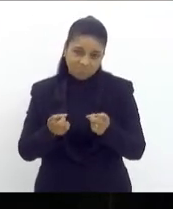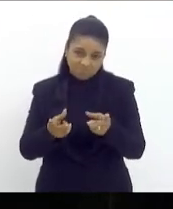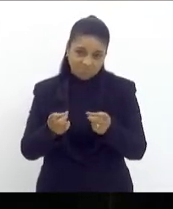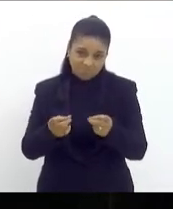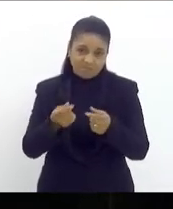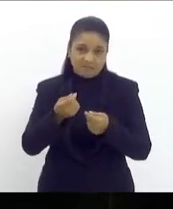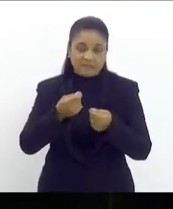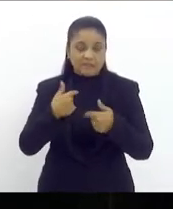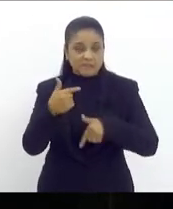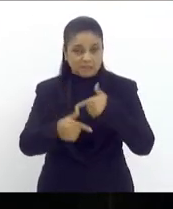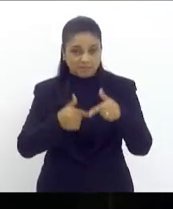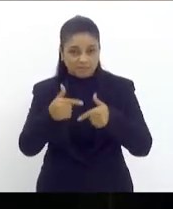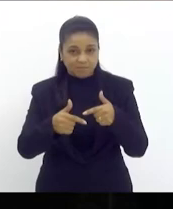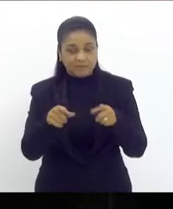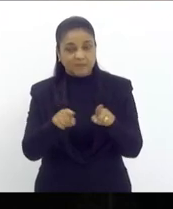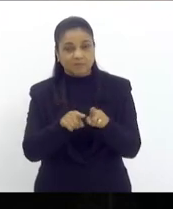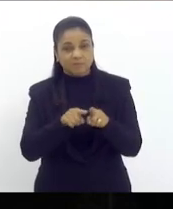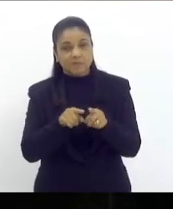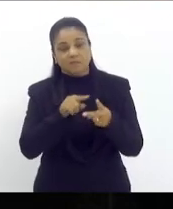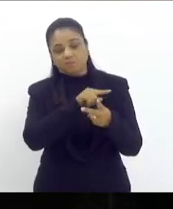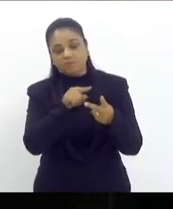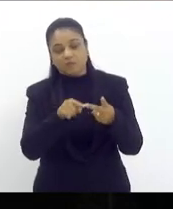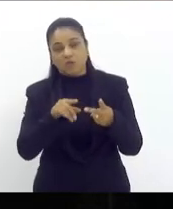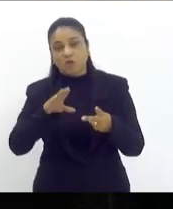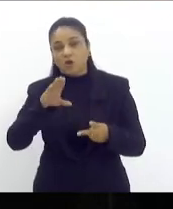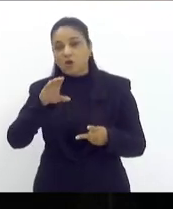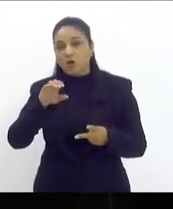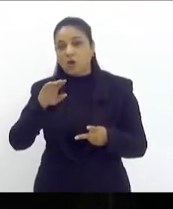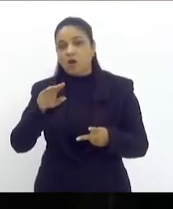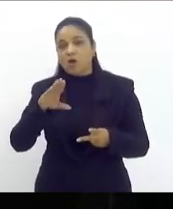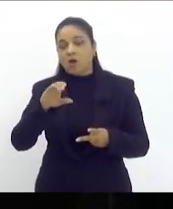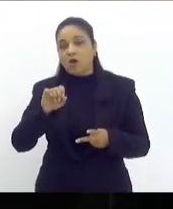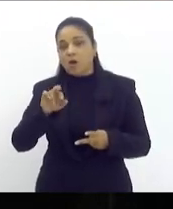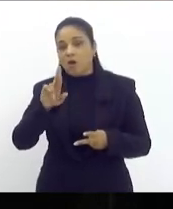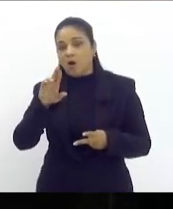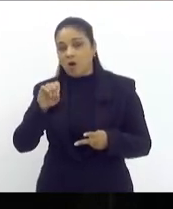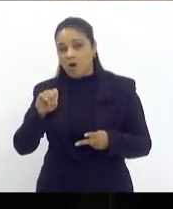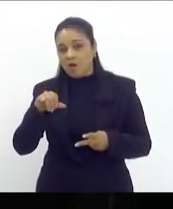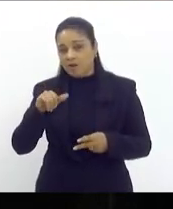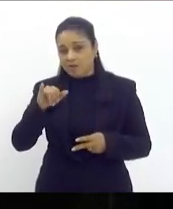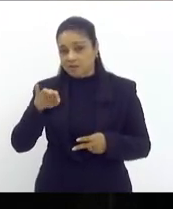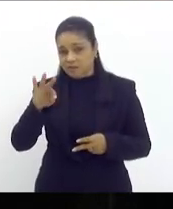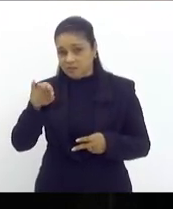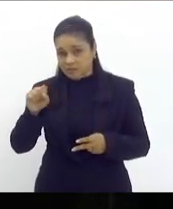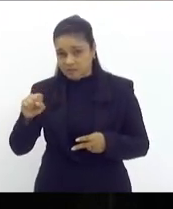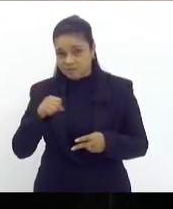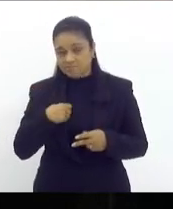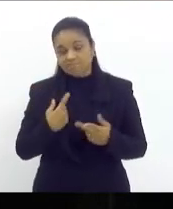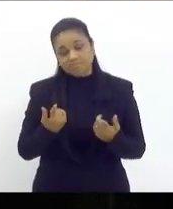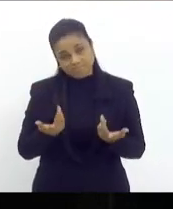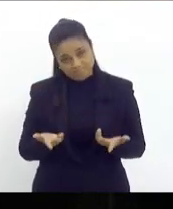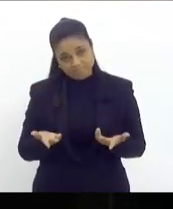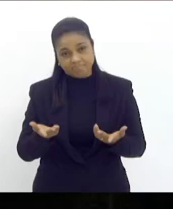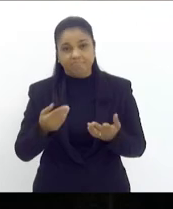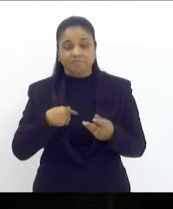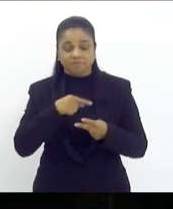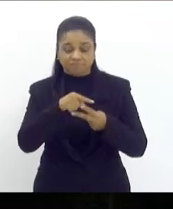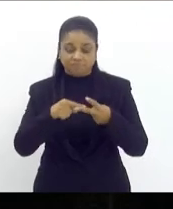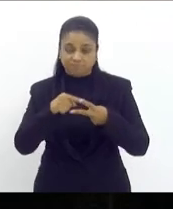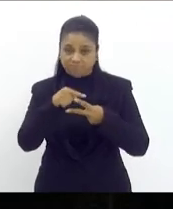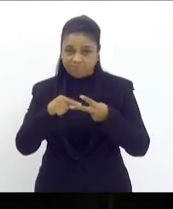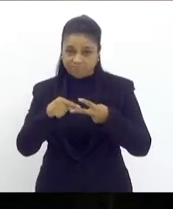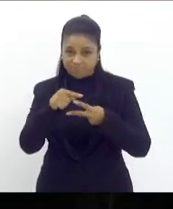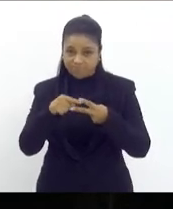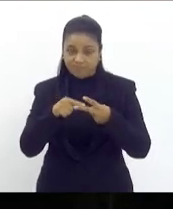dos royalties e participações especiais e ambas no primeiro